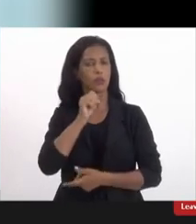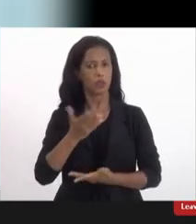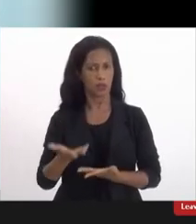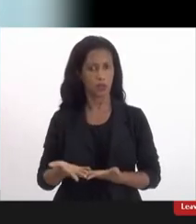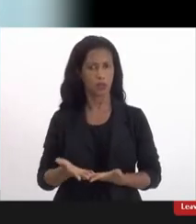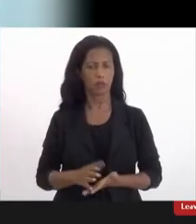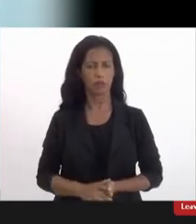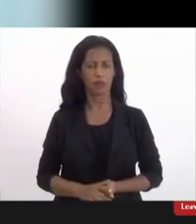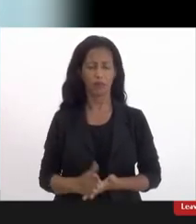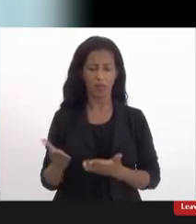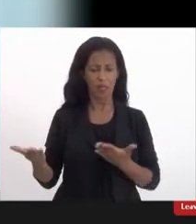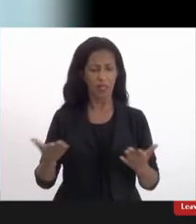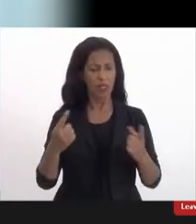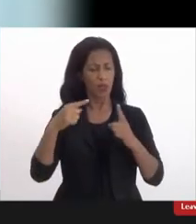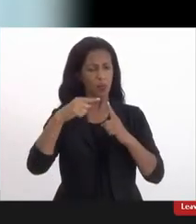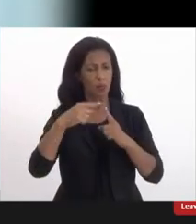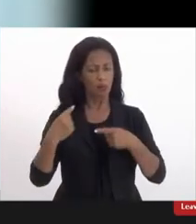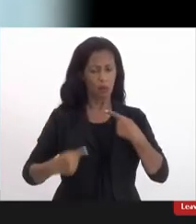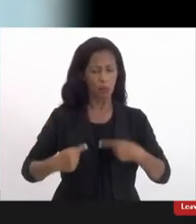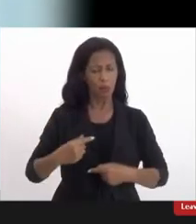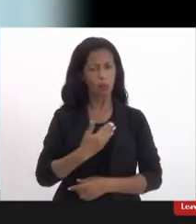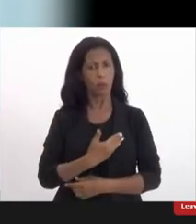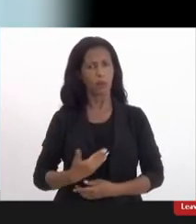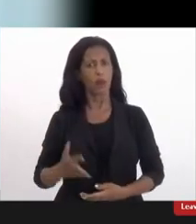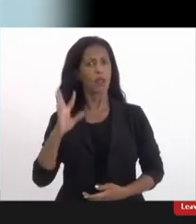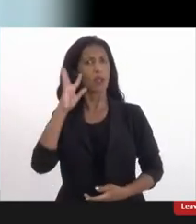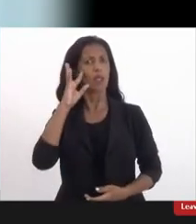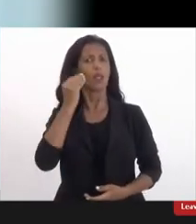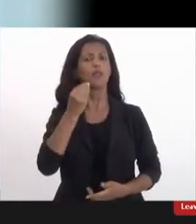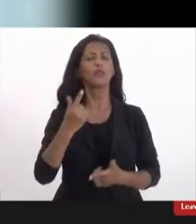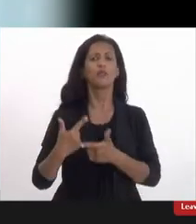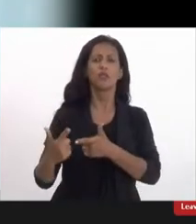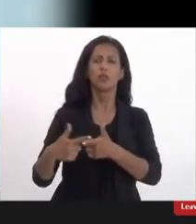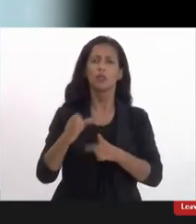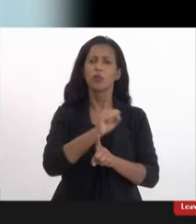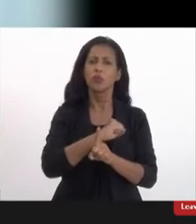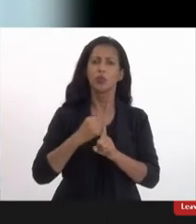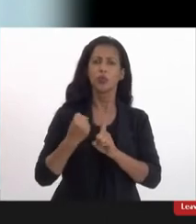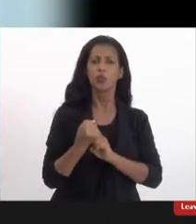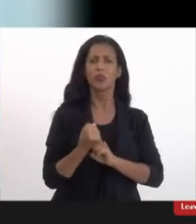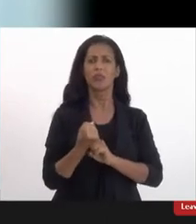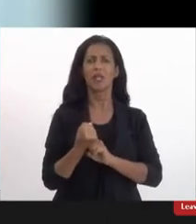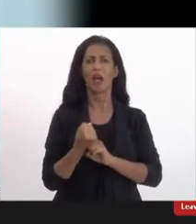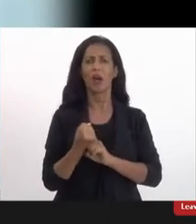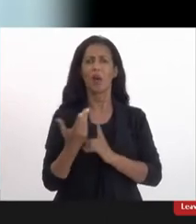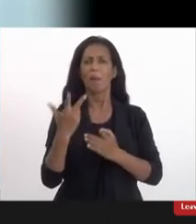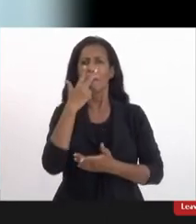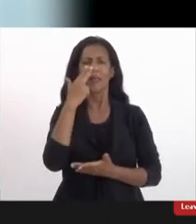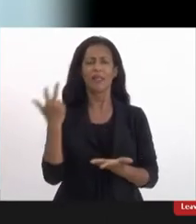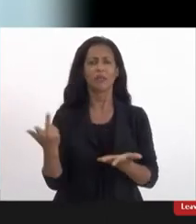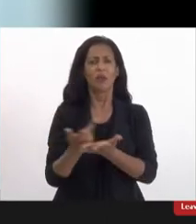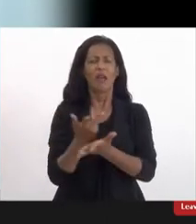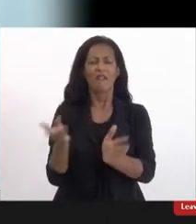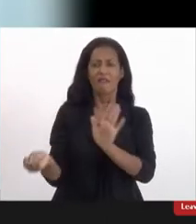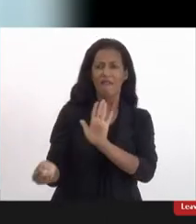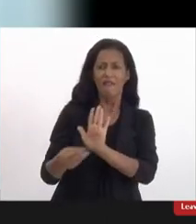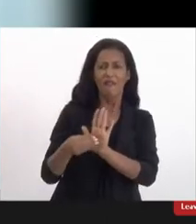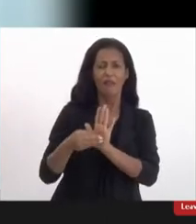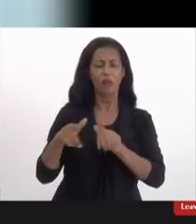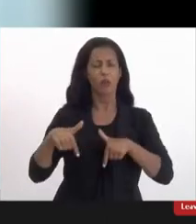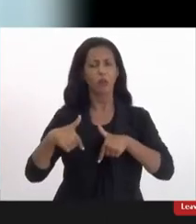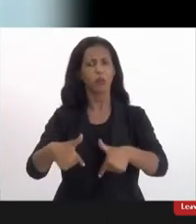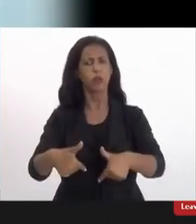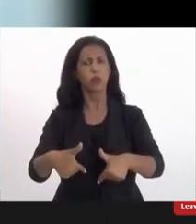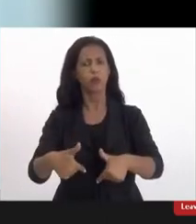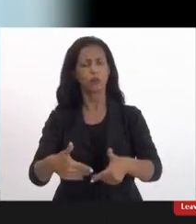e aí o objetivo da política pública que é resolver esses problemas sociais ele não se materializa né ele falta essa ação